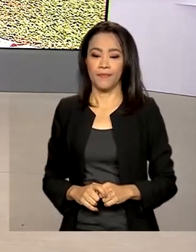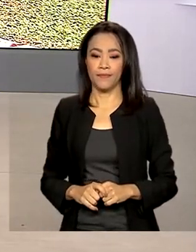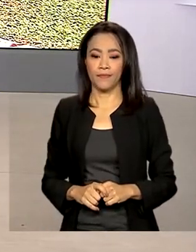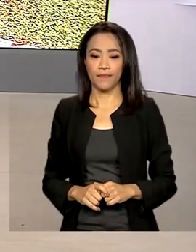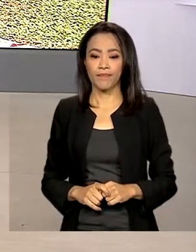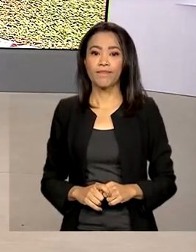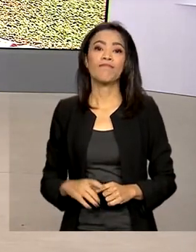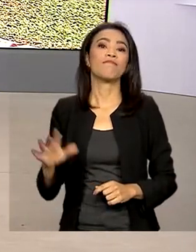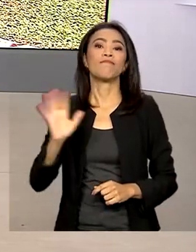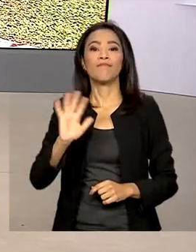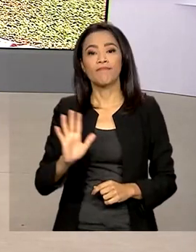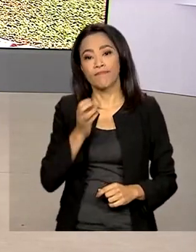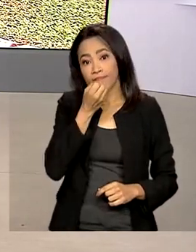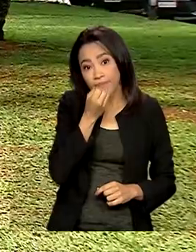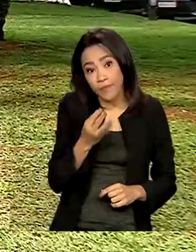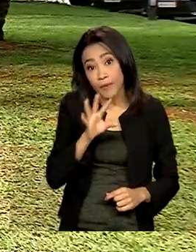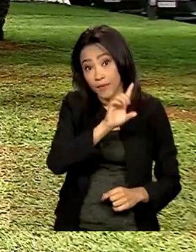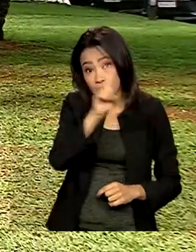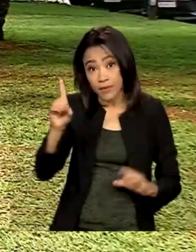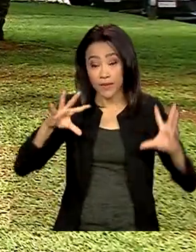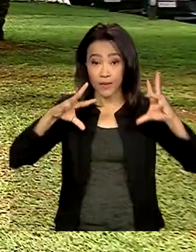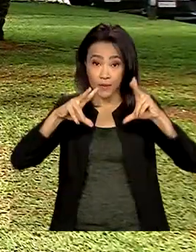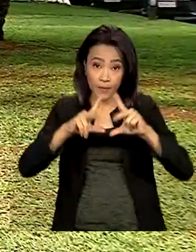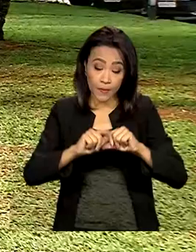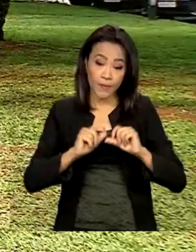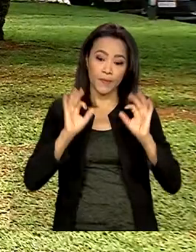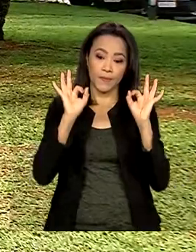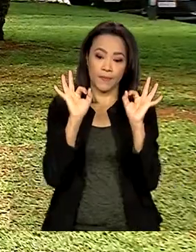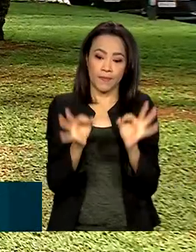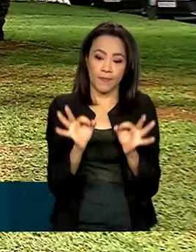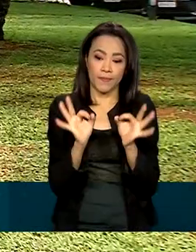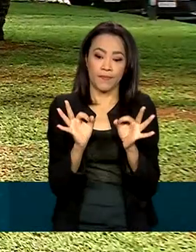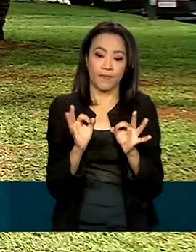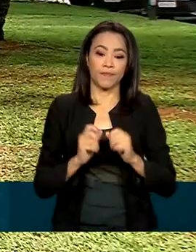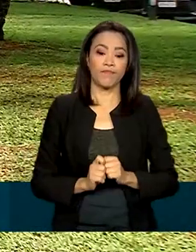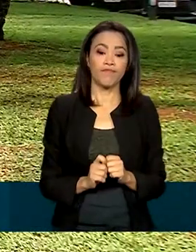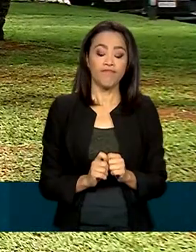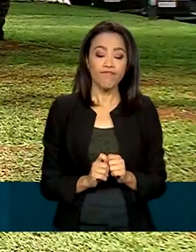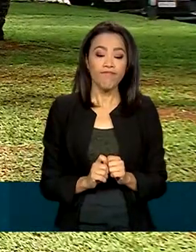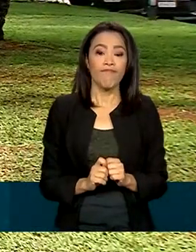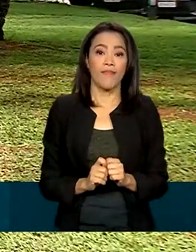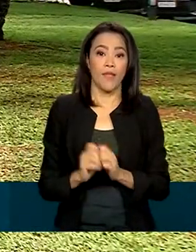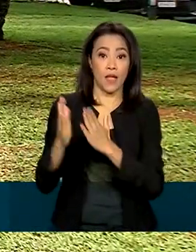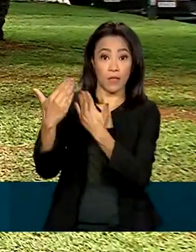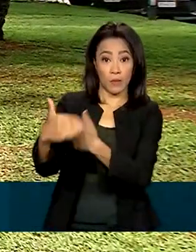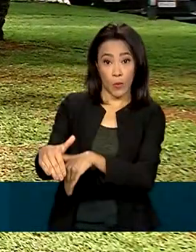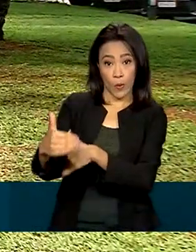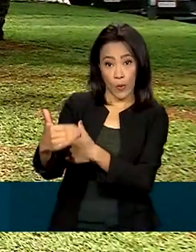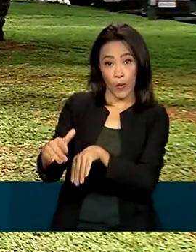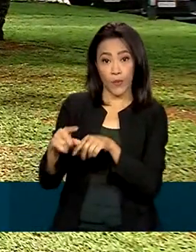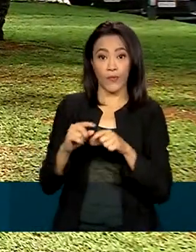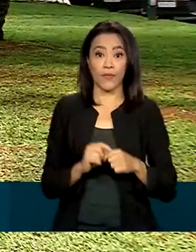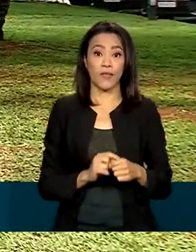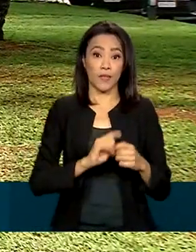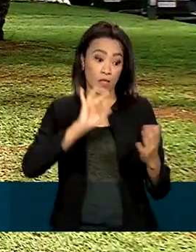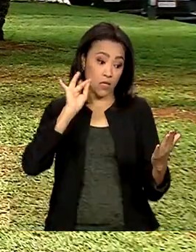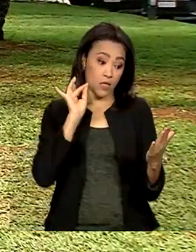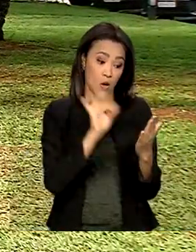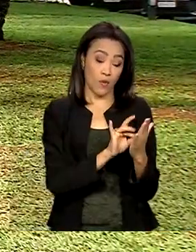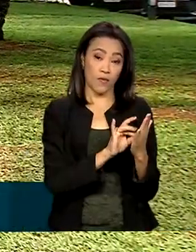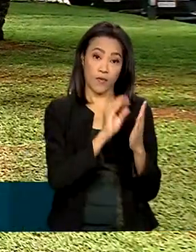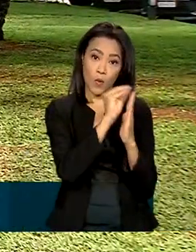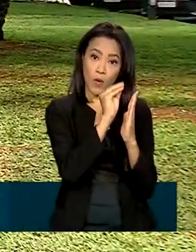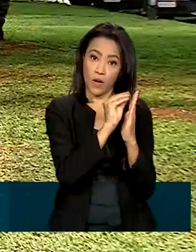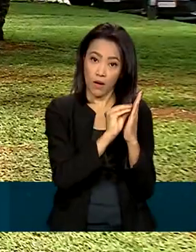Olá Renata, bom dia pra você e bom dia a todos. É isso mesmo, nas questões e as provas, né, e os gabaritos, aliás, do exame, né, já